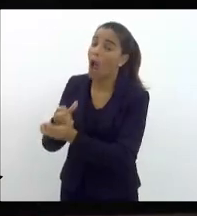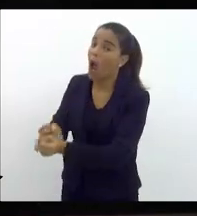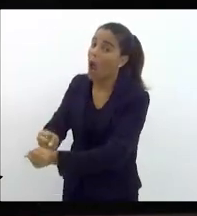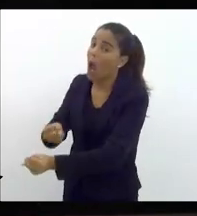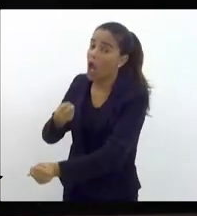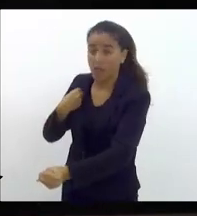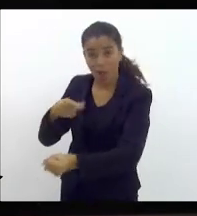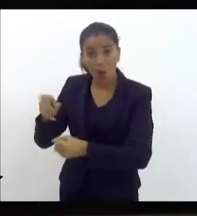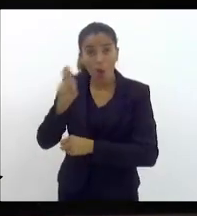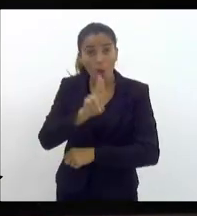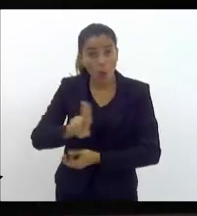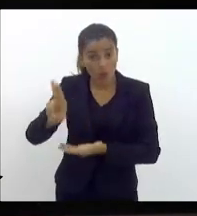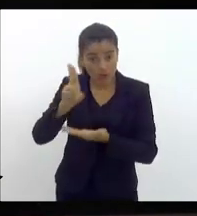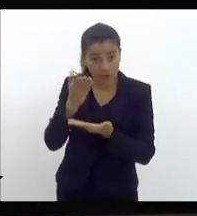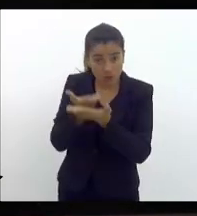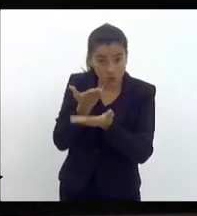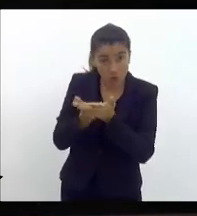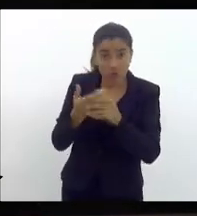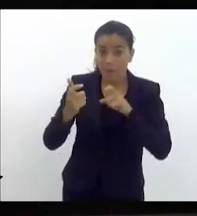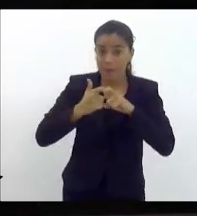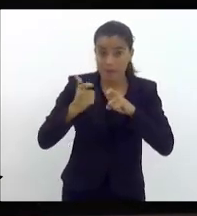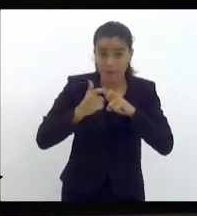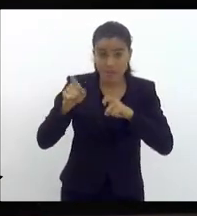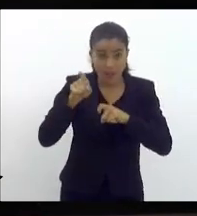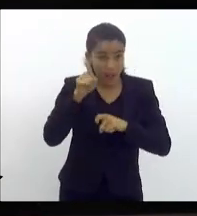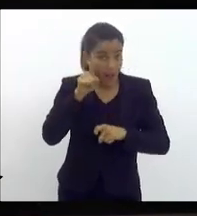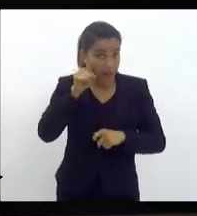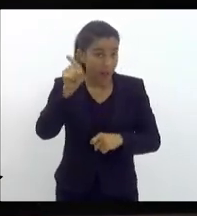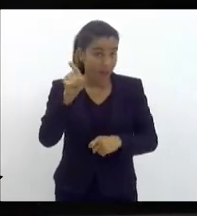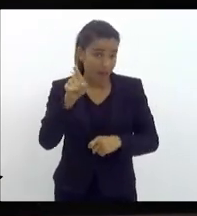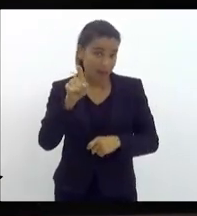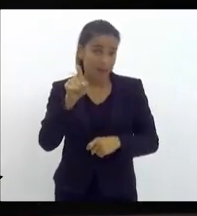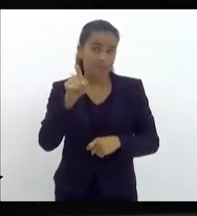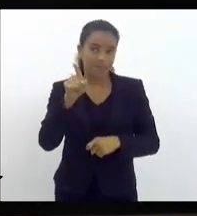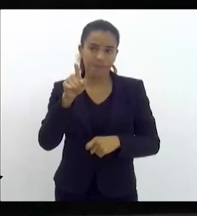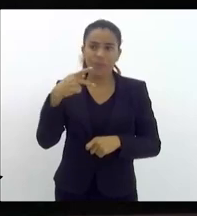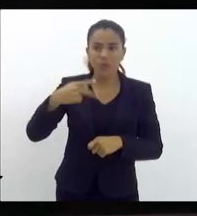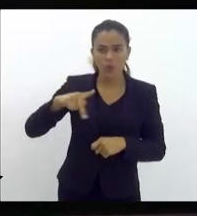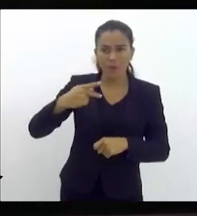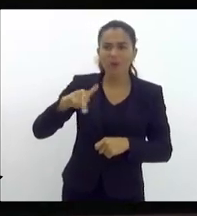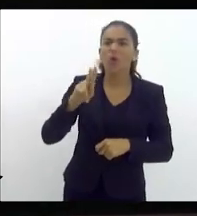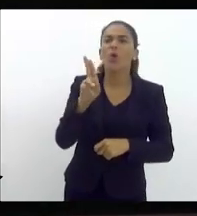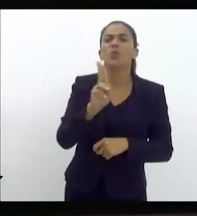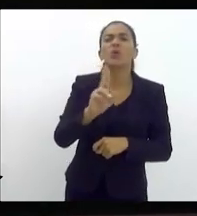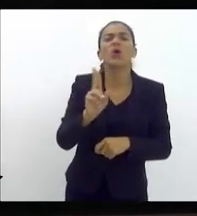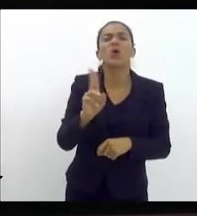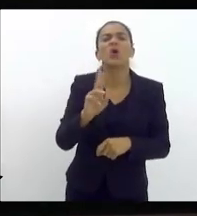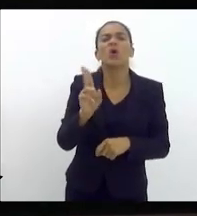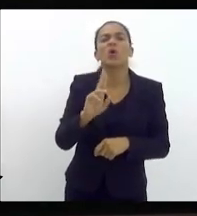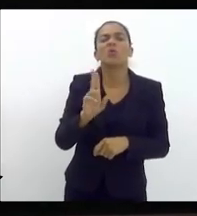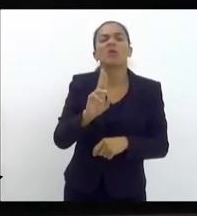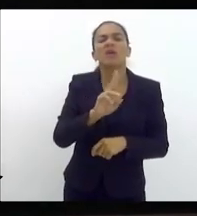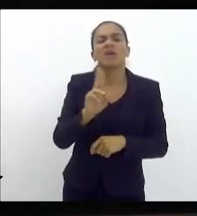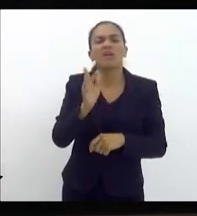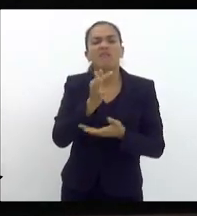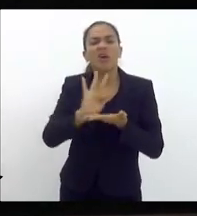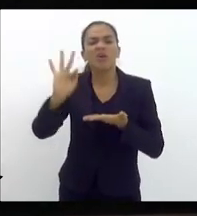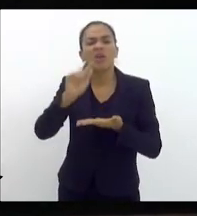universitários que fazem faculdade de medicina na faculdade, onde é aquela faculdade lá no Paraguai?